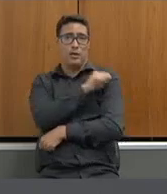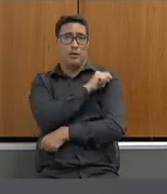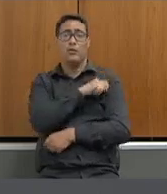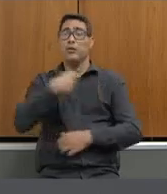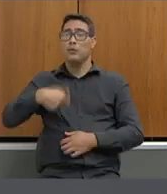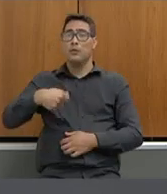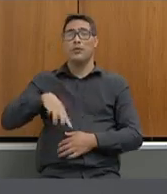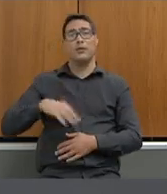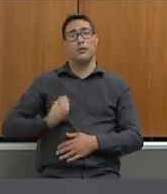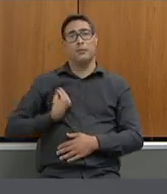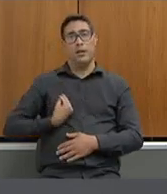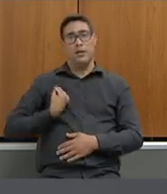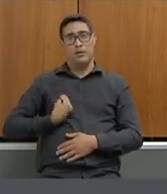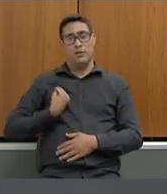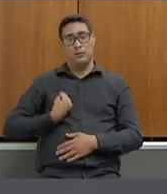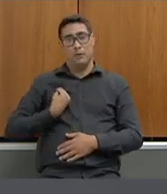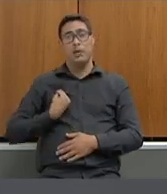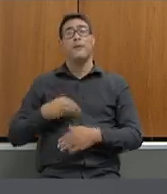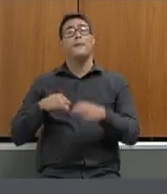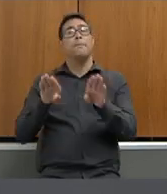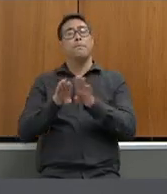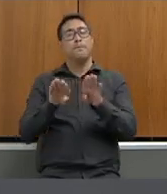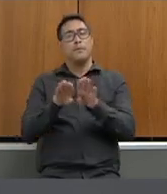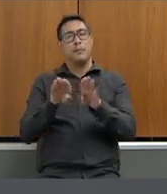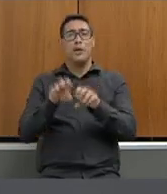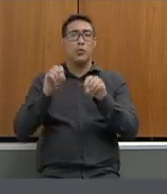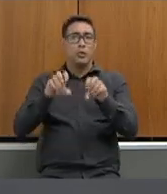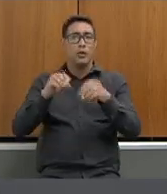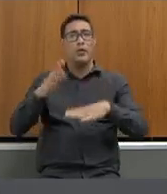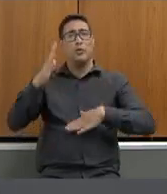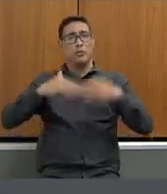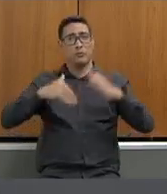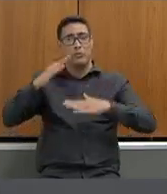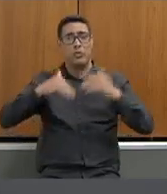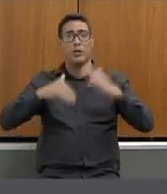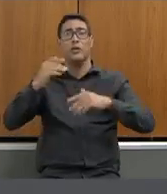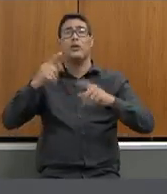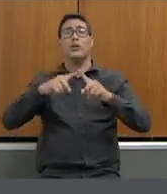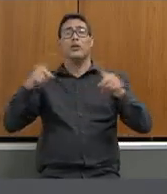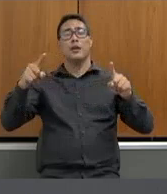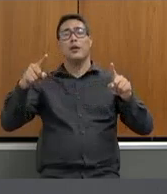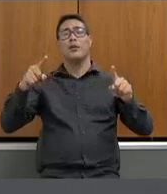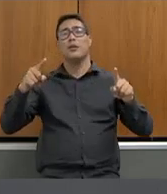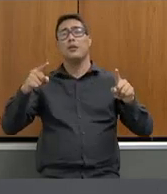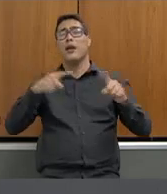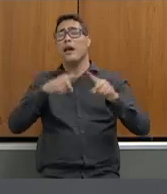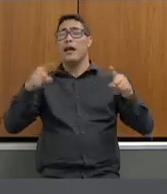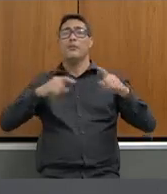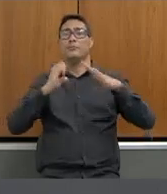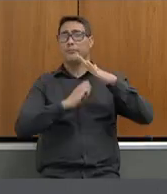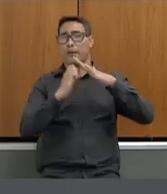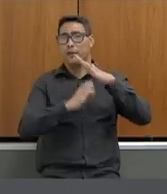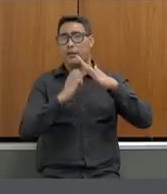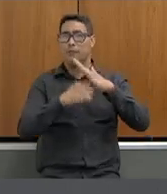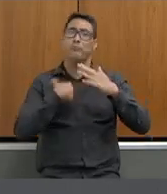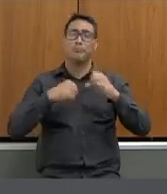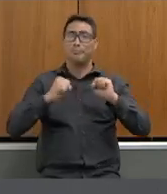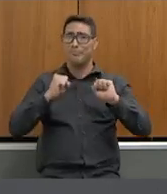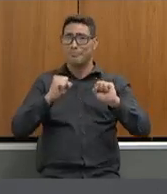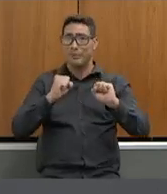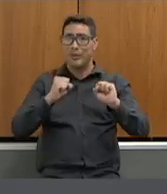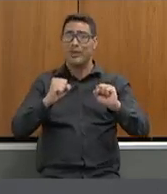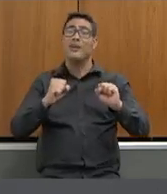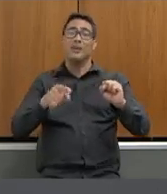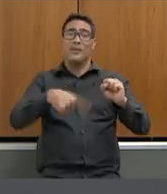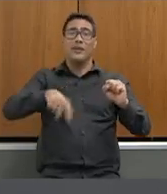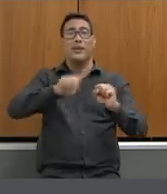e também precisamos além de fomentar o ensino profissional nós precisamos fomentar que as instituições as empresas possam fomentar para esses